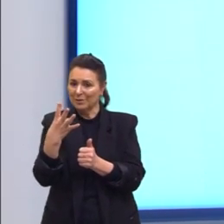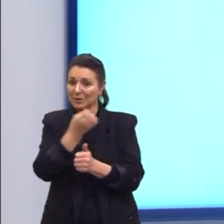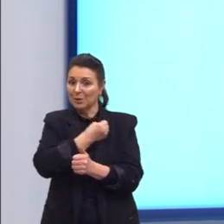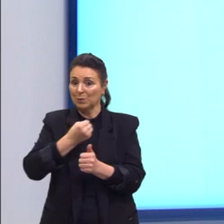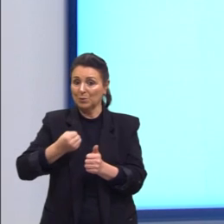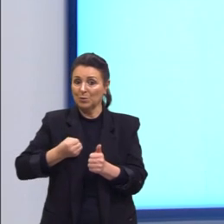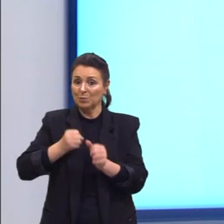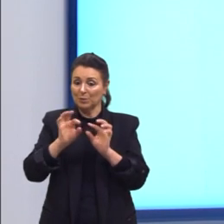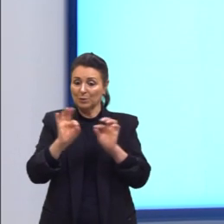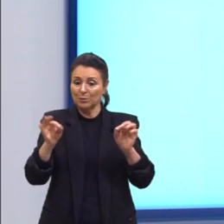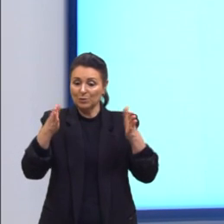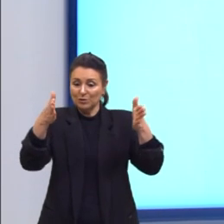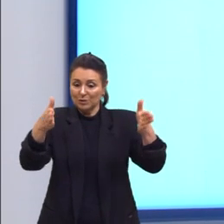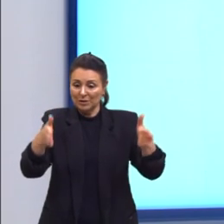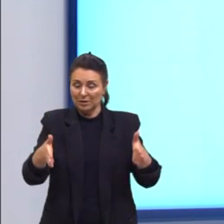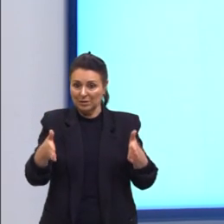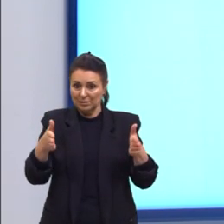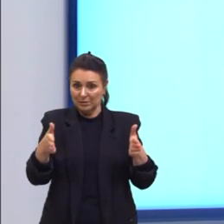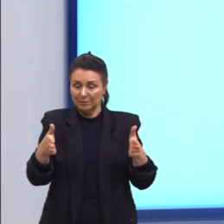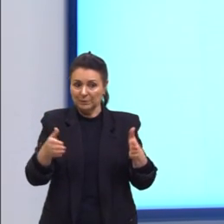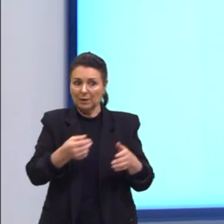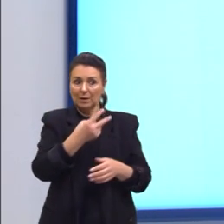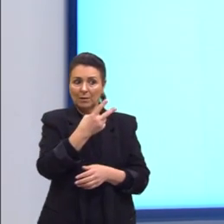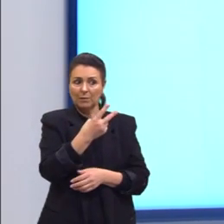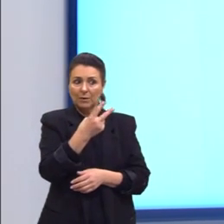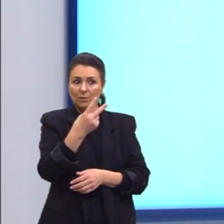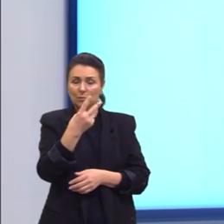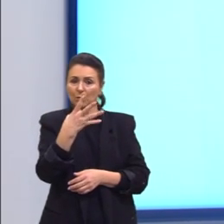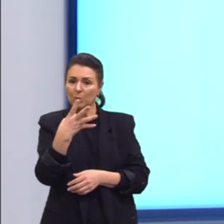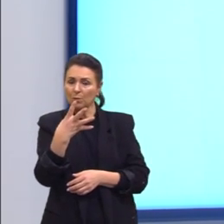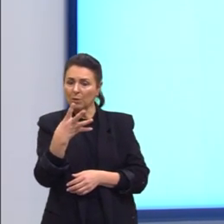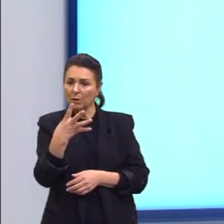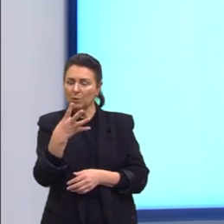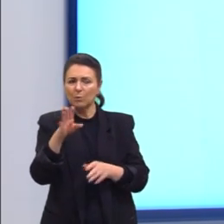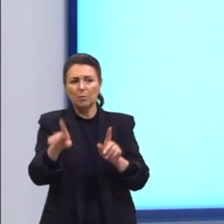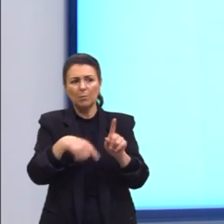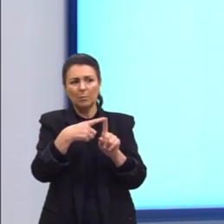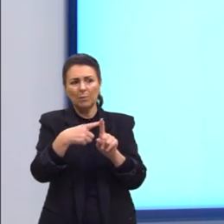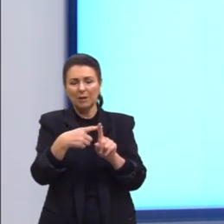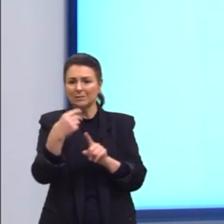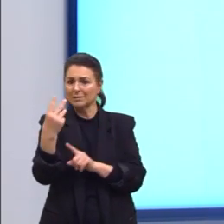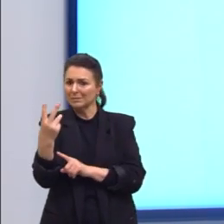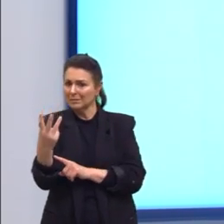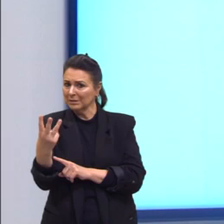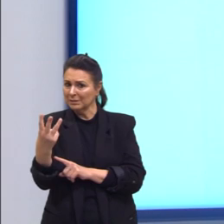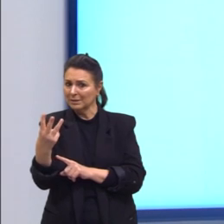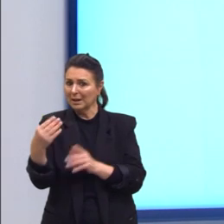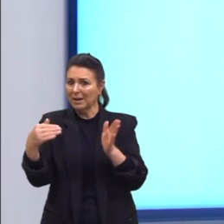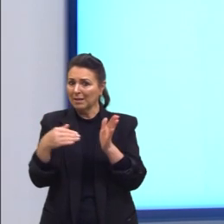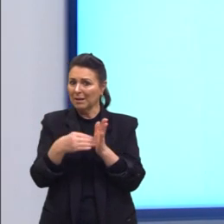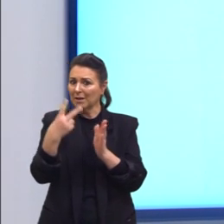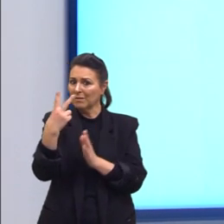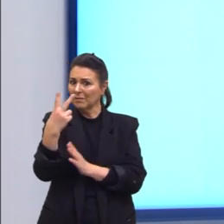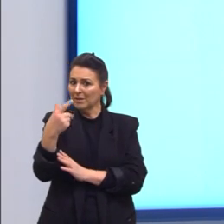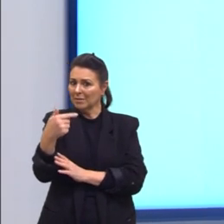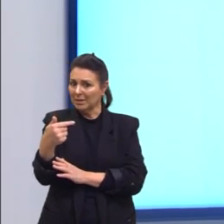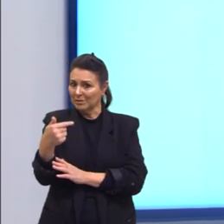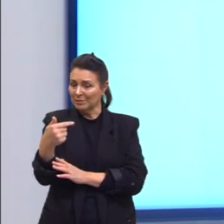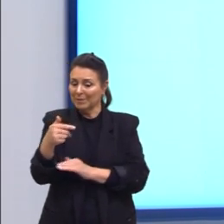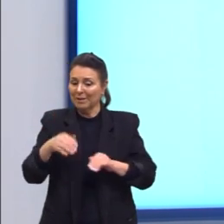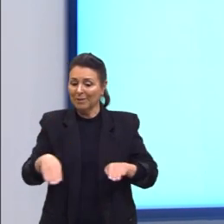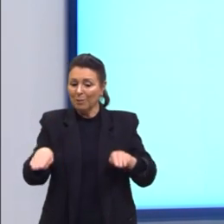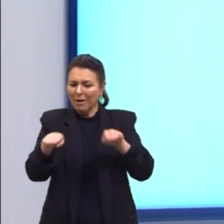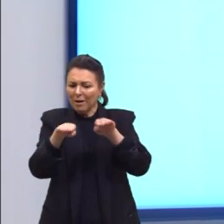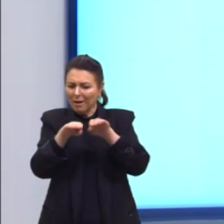teria que pegar o 24 e ainda acrescentar 3 para chegar nos 27. Aí nós teríamos uma igualdade. Bom,